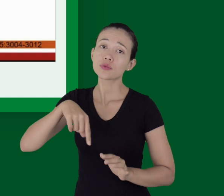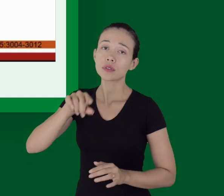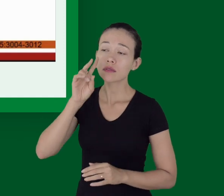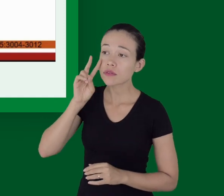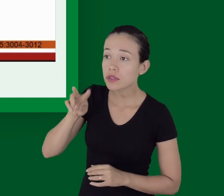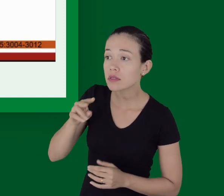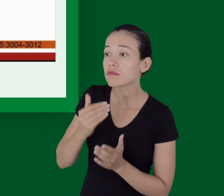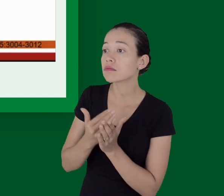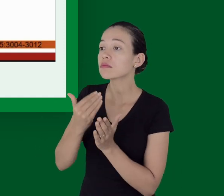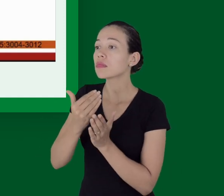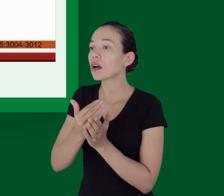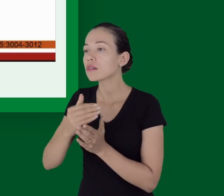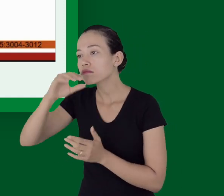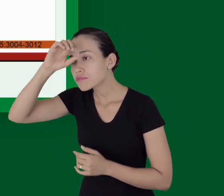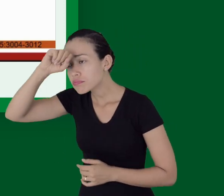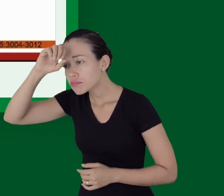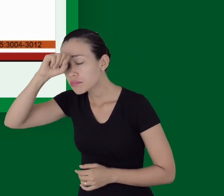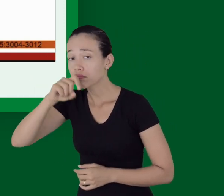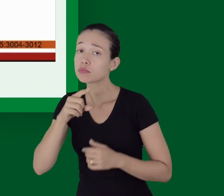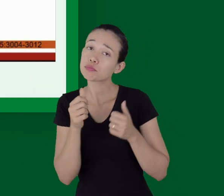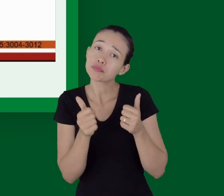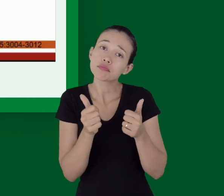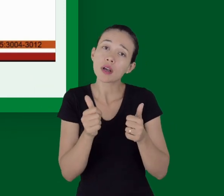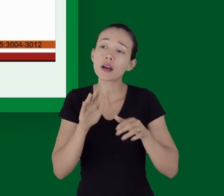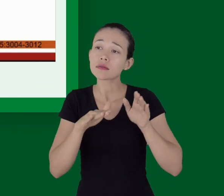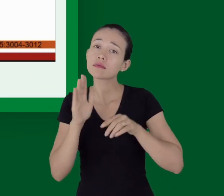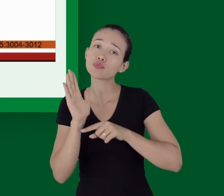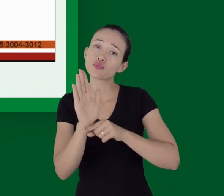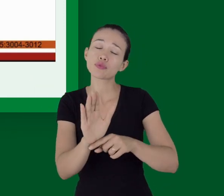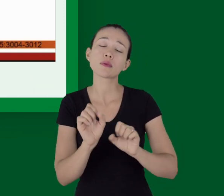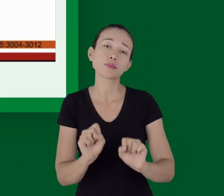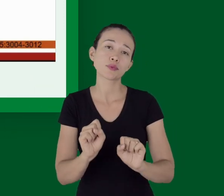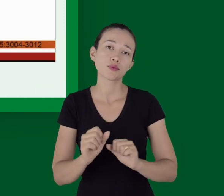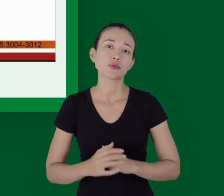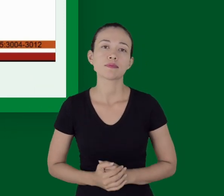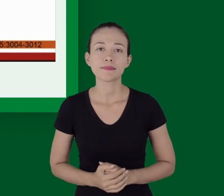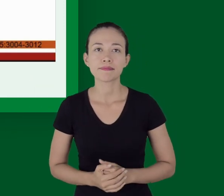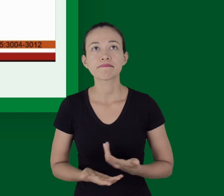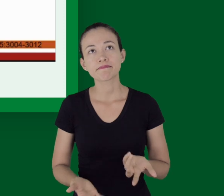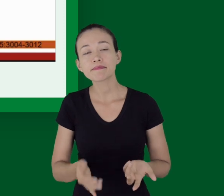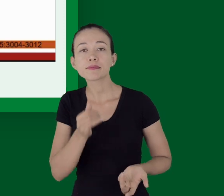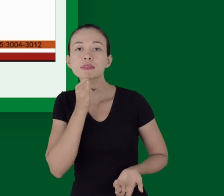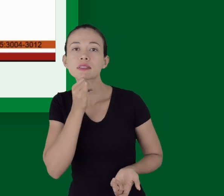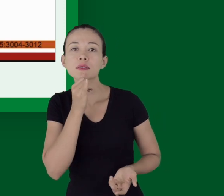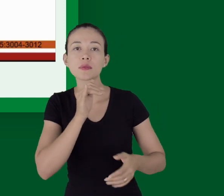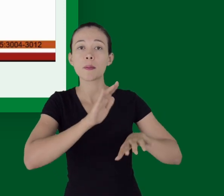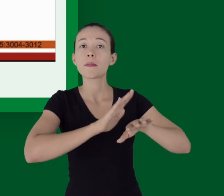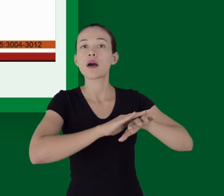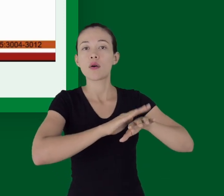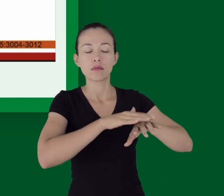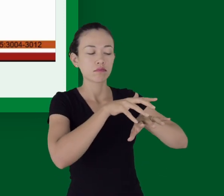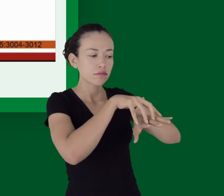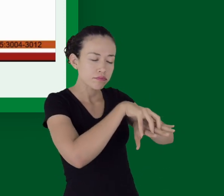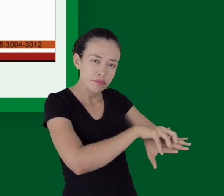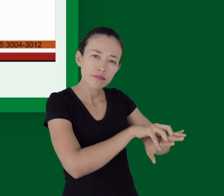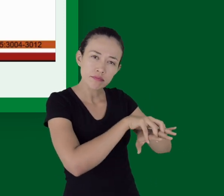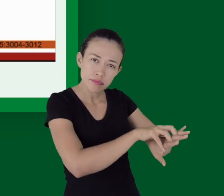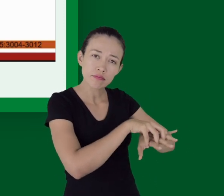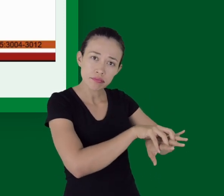conhecer esses dispositivos e eles vão ser importantes em algumas situações. Então, assim, eles promovem uma compressão consistente de alta qualidade.